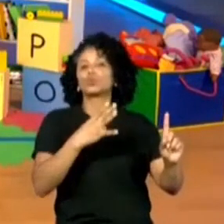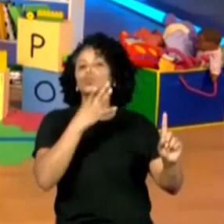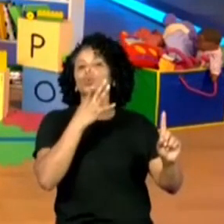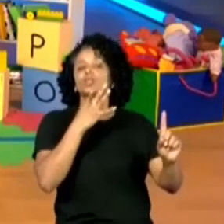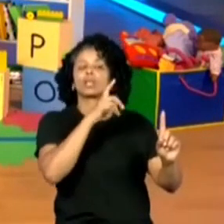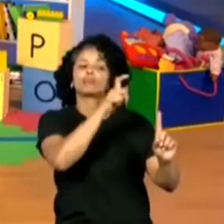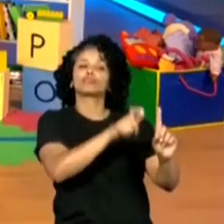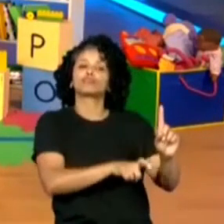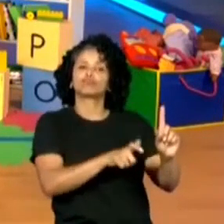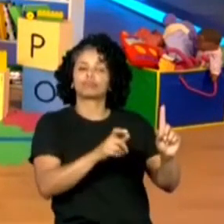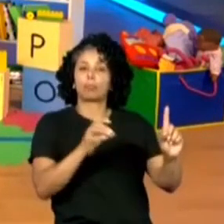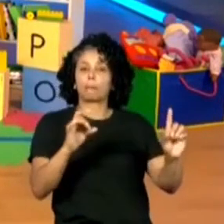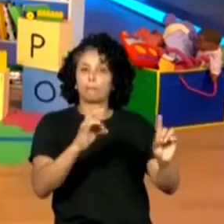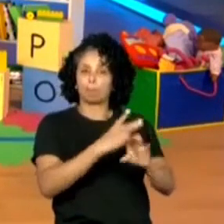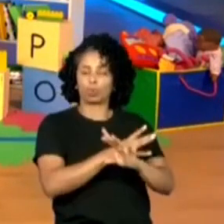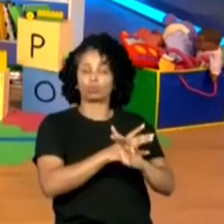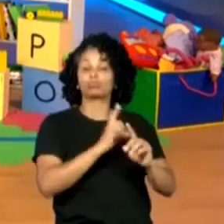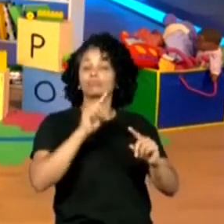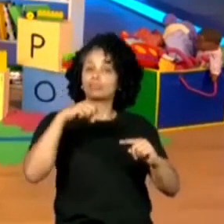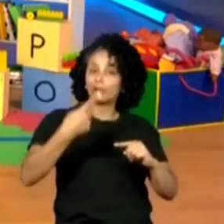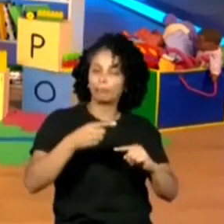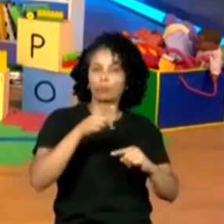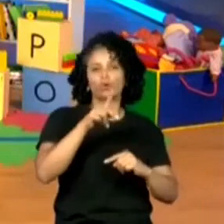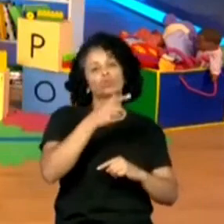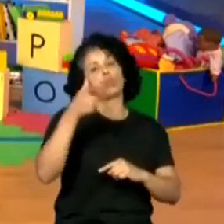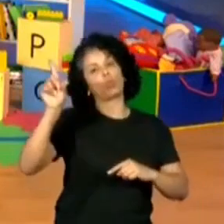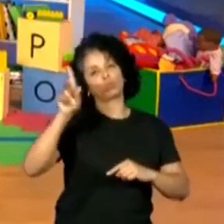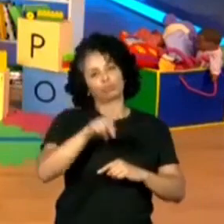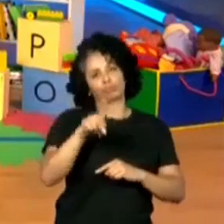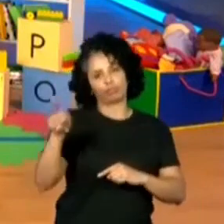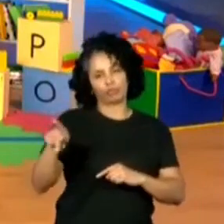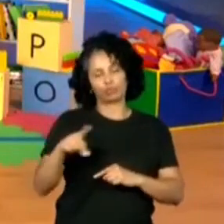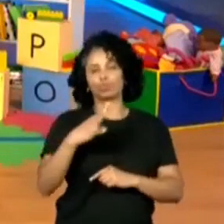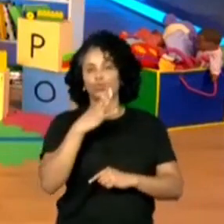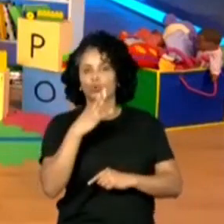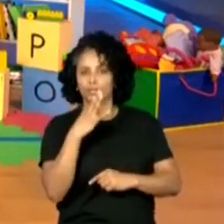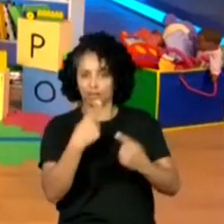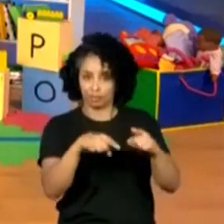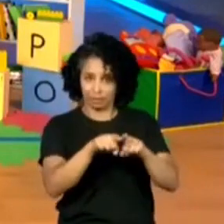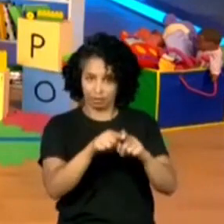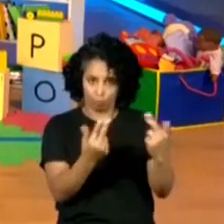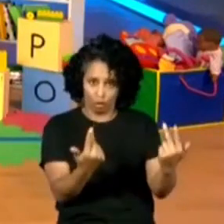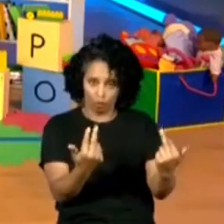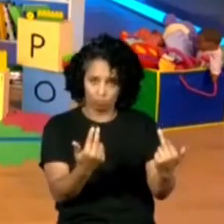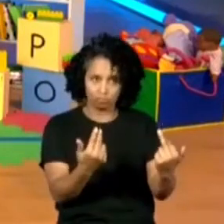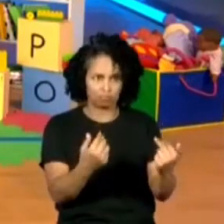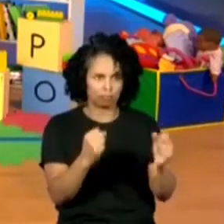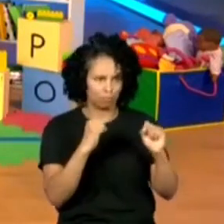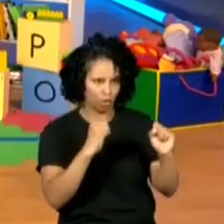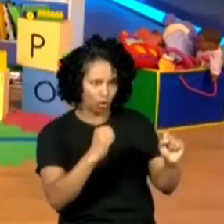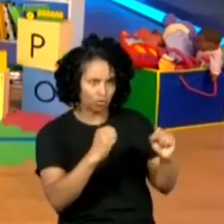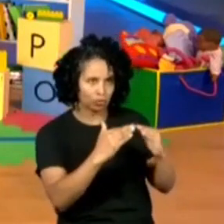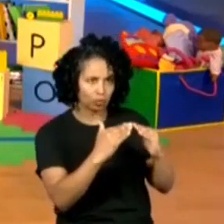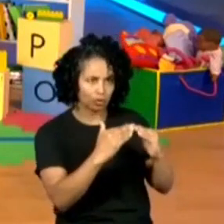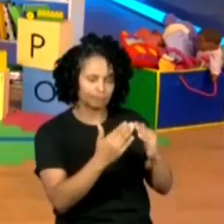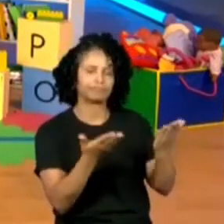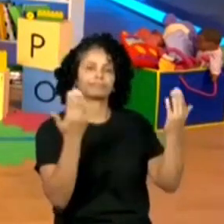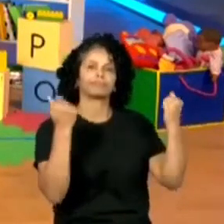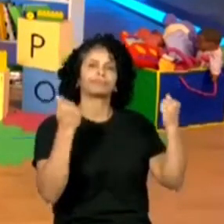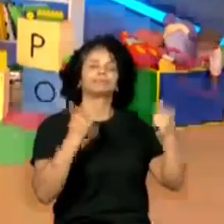mais dos próximos professores que já já vão estar aqui também. Então, a galera já vai conhecendo eles. Pode ser? Então, bora.